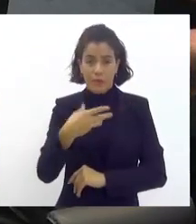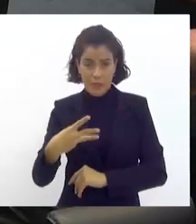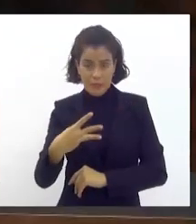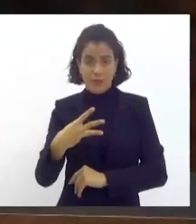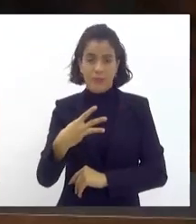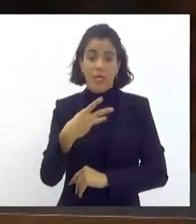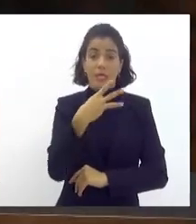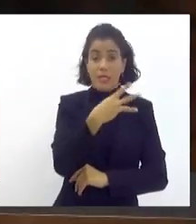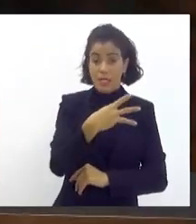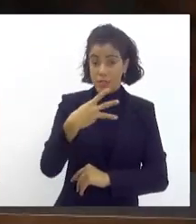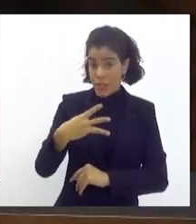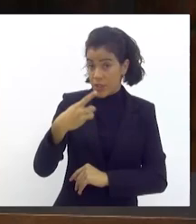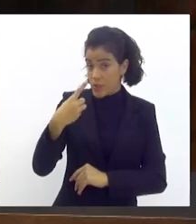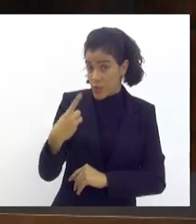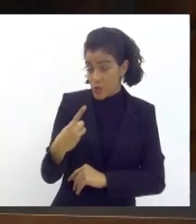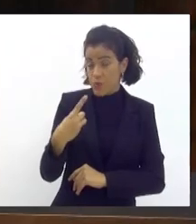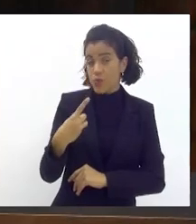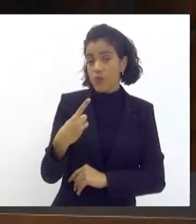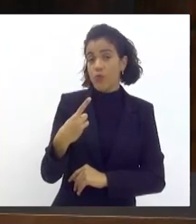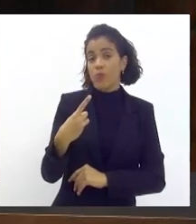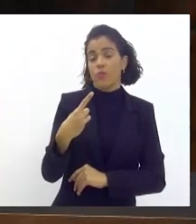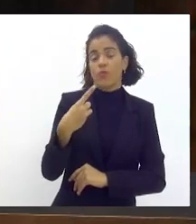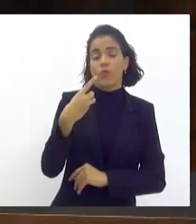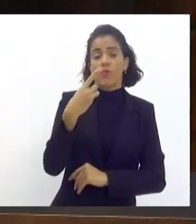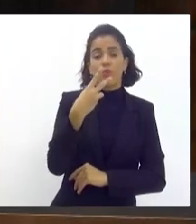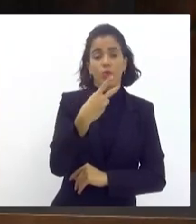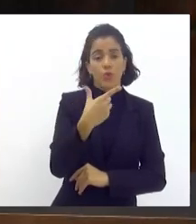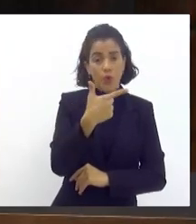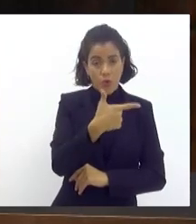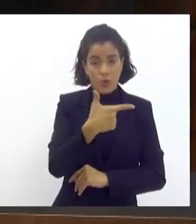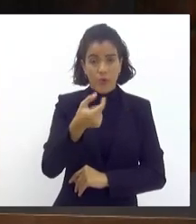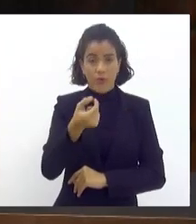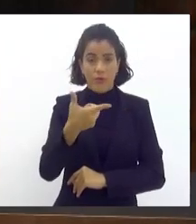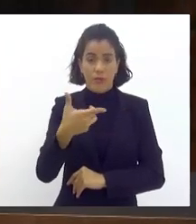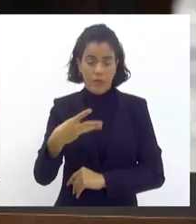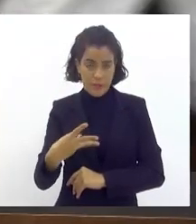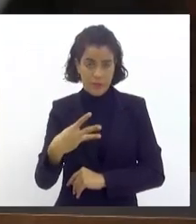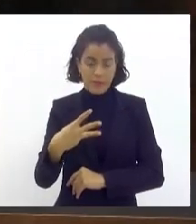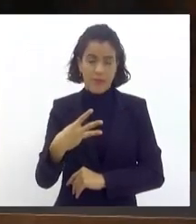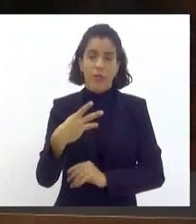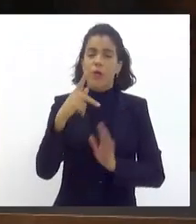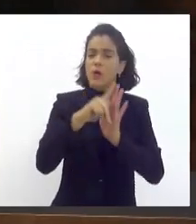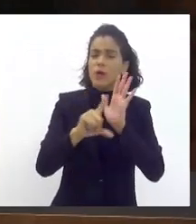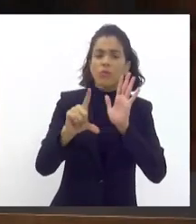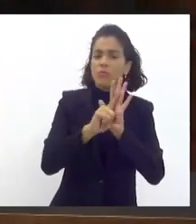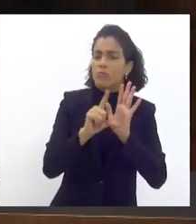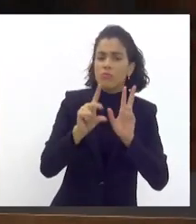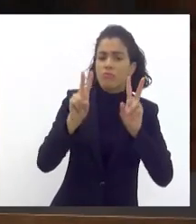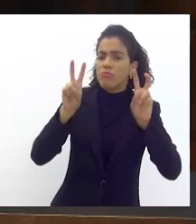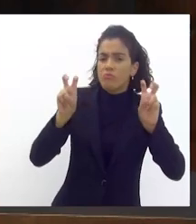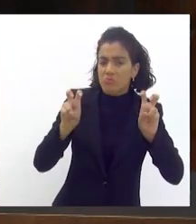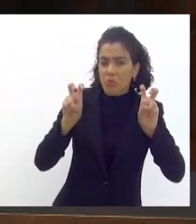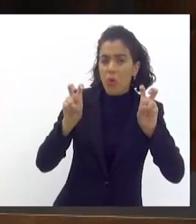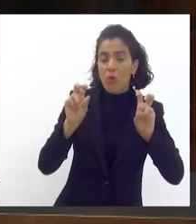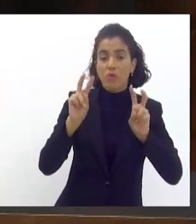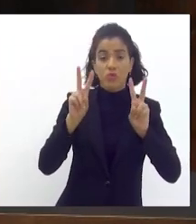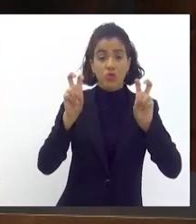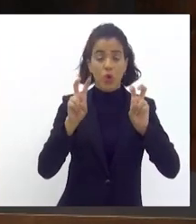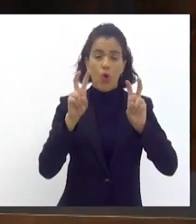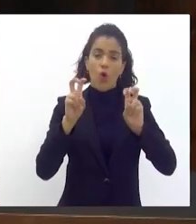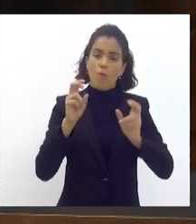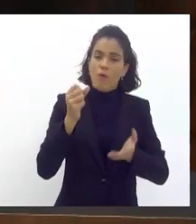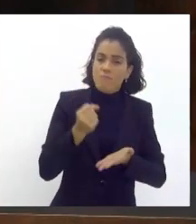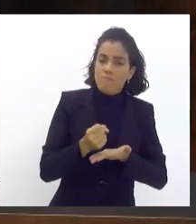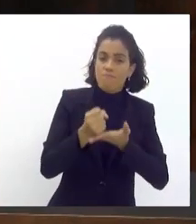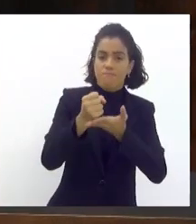Projeto 331, projeto de lei, 331 de 2023. O projeto dispõe sobre o fomento ao Carnaval